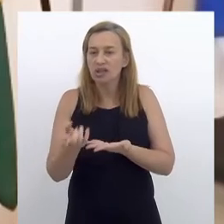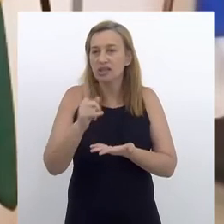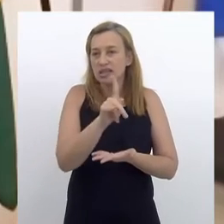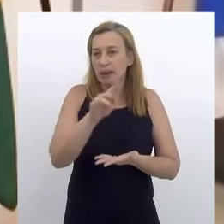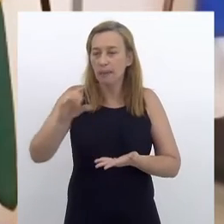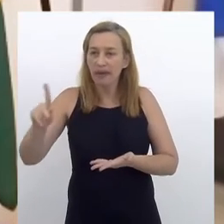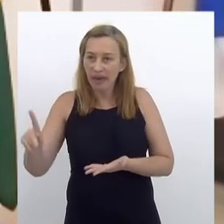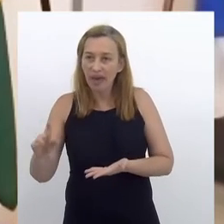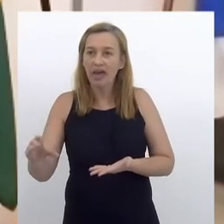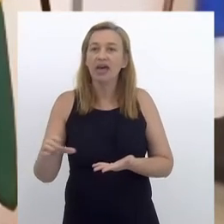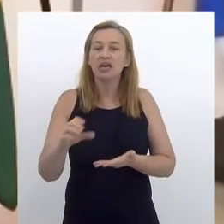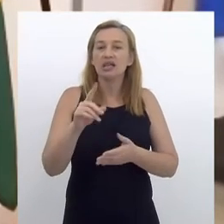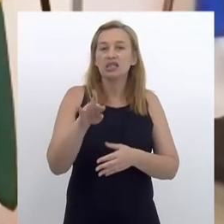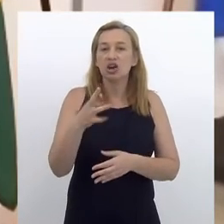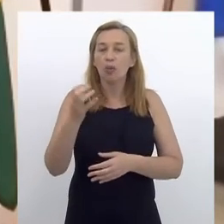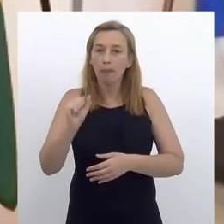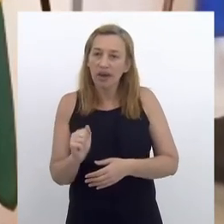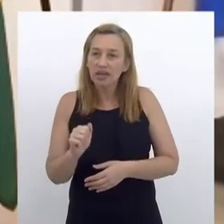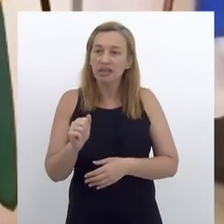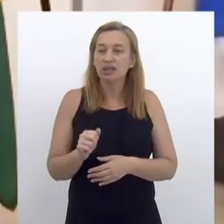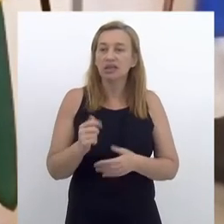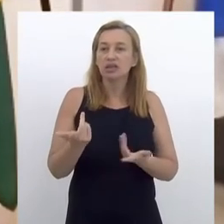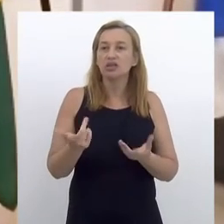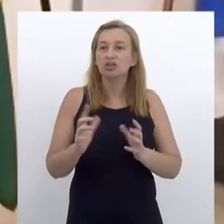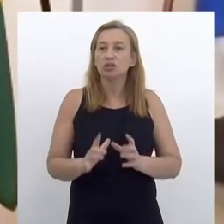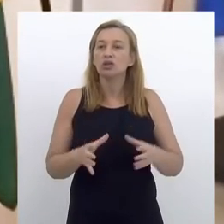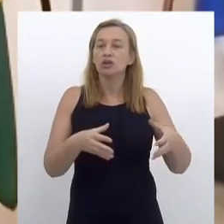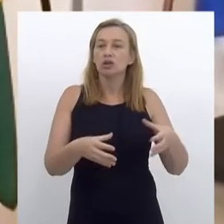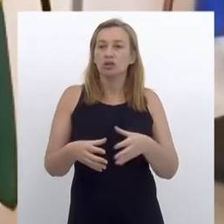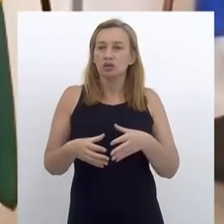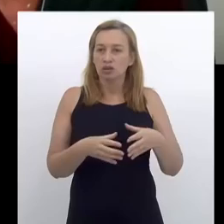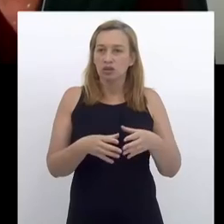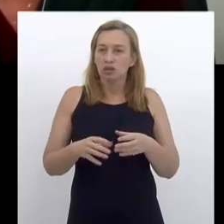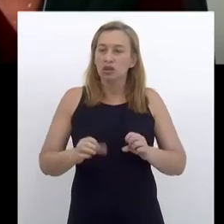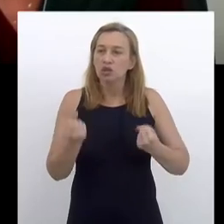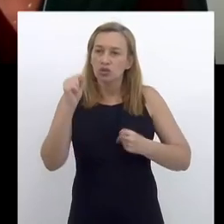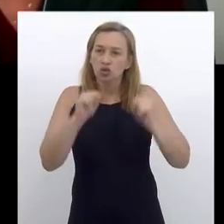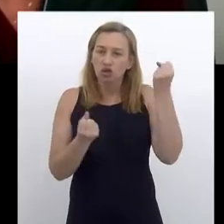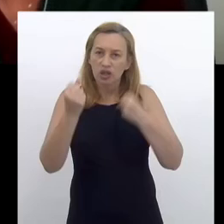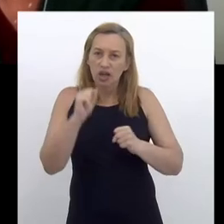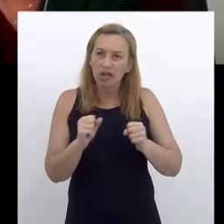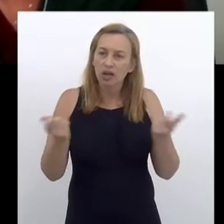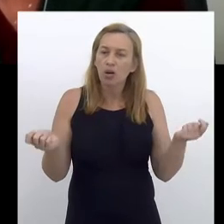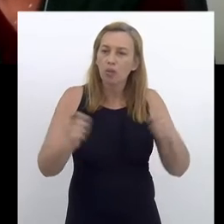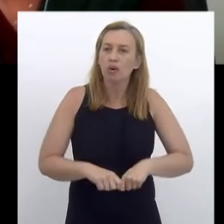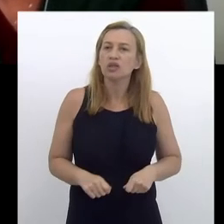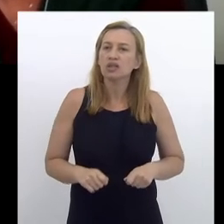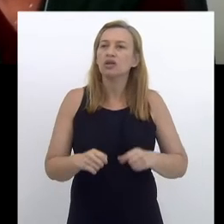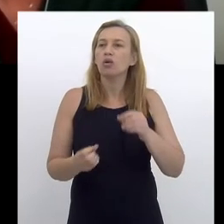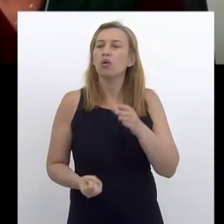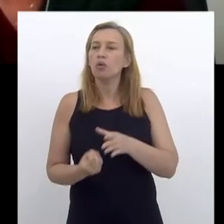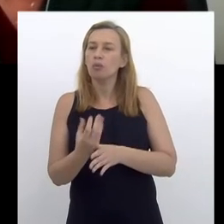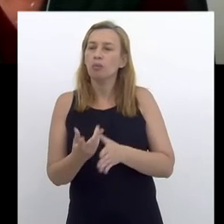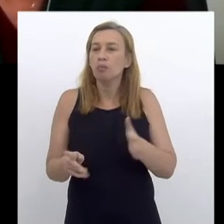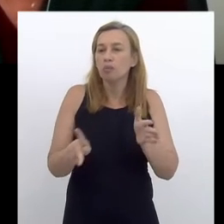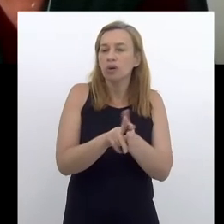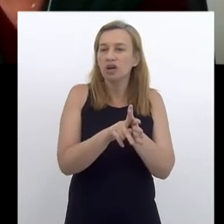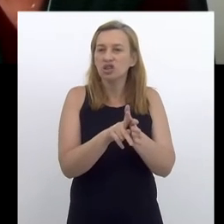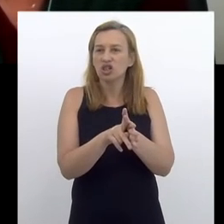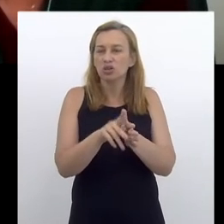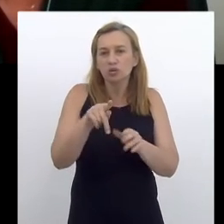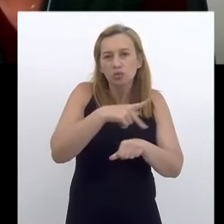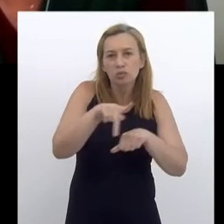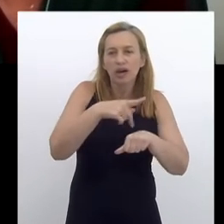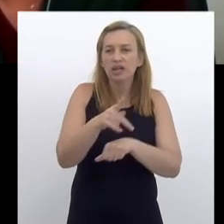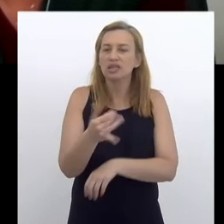exportação, uma ZPE, em seropédica. E essa ZPE, como os condomínios industriais, eles seriam potencializados, como projeto